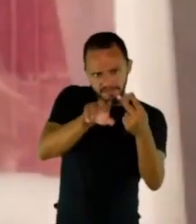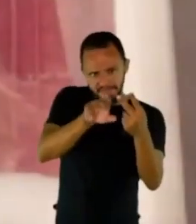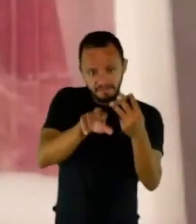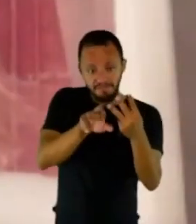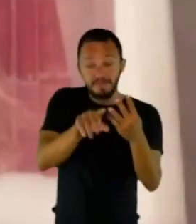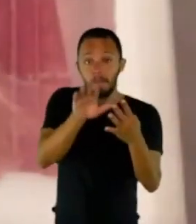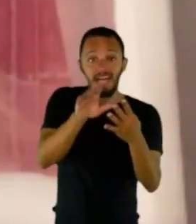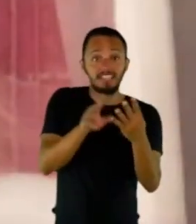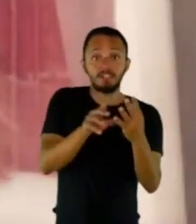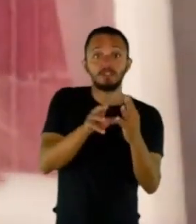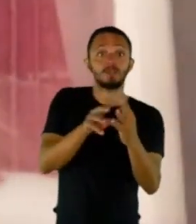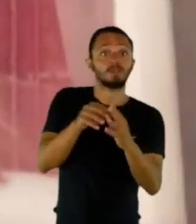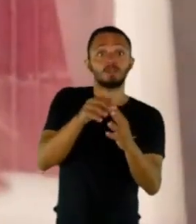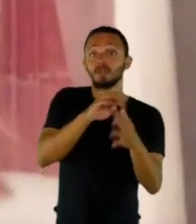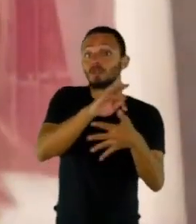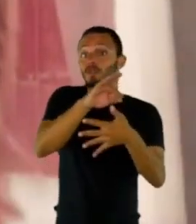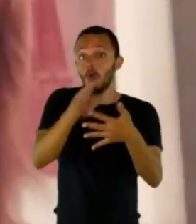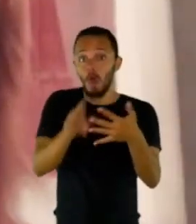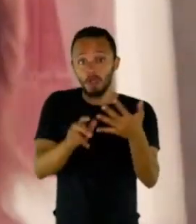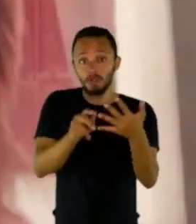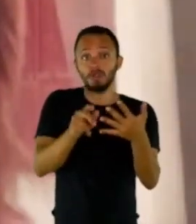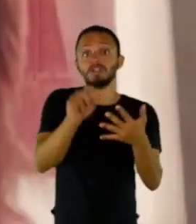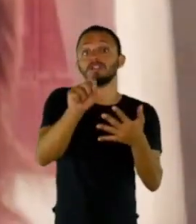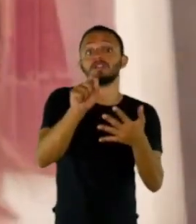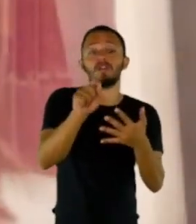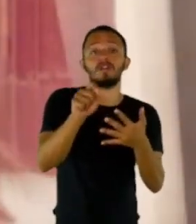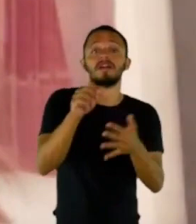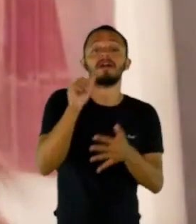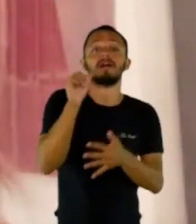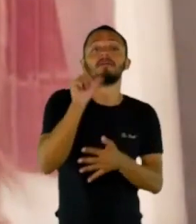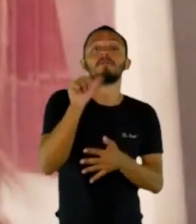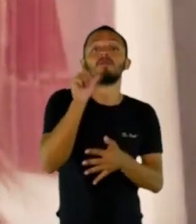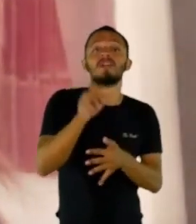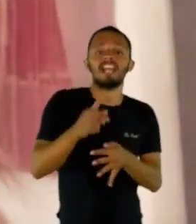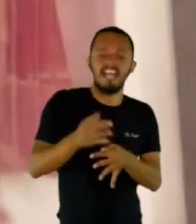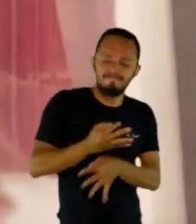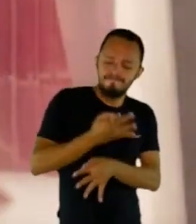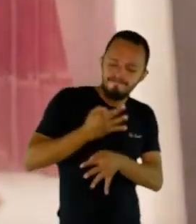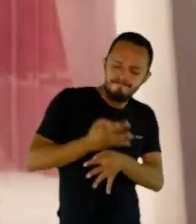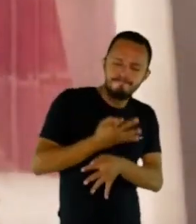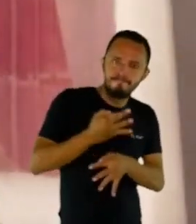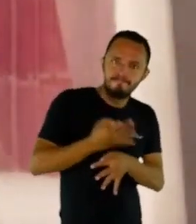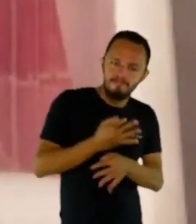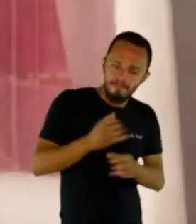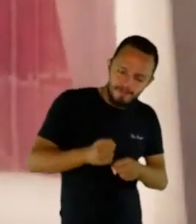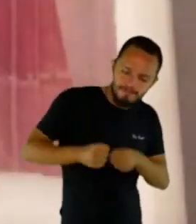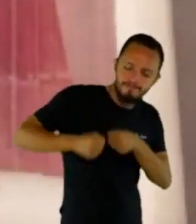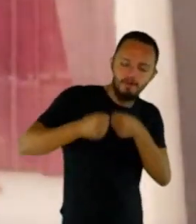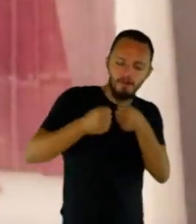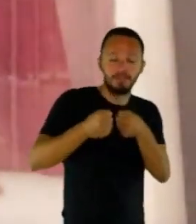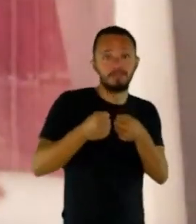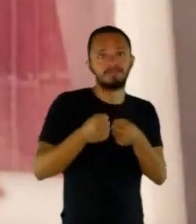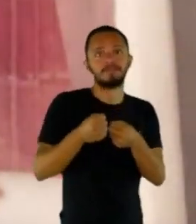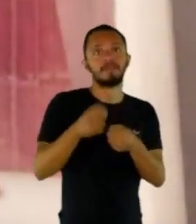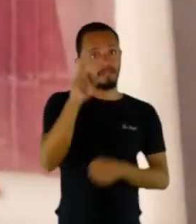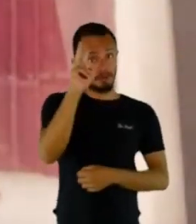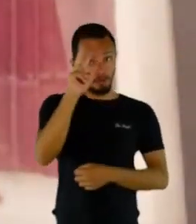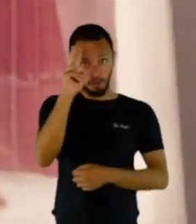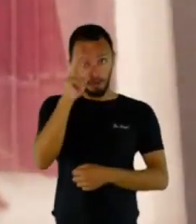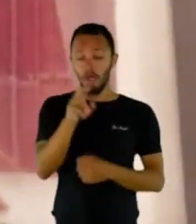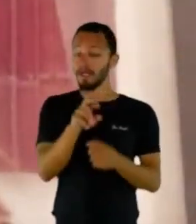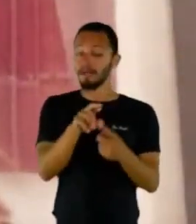Todos têm mulheres muito fortes e muito determinadas. Então, mesmo sendo histórias completamente diferentes de mulheres